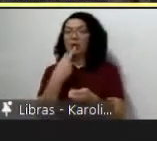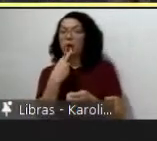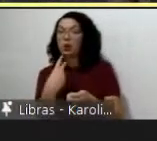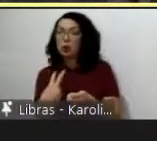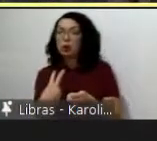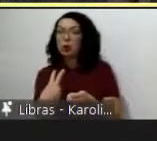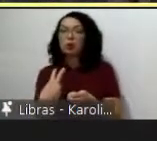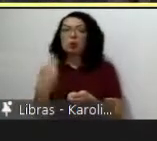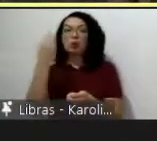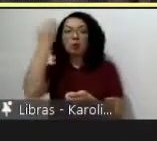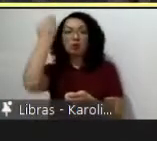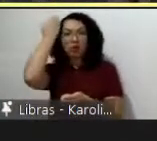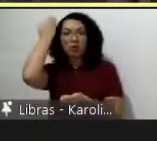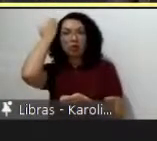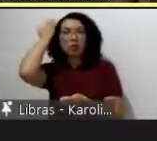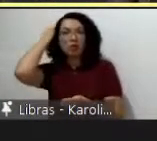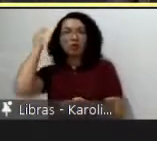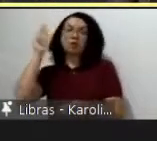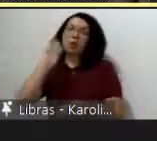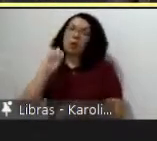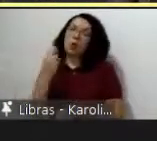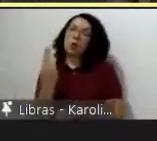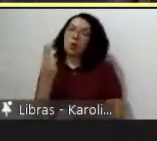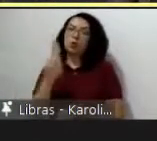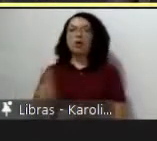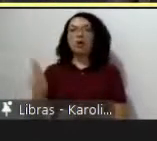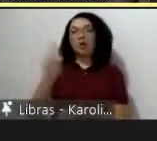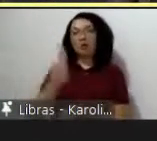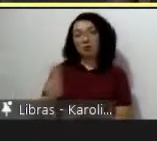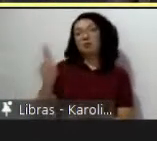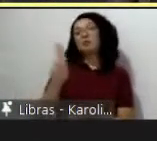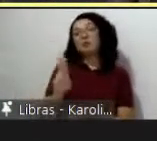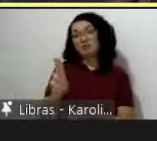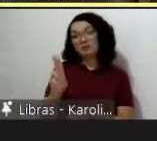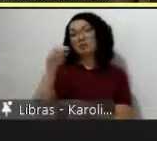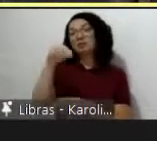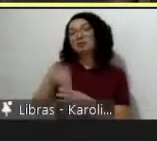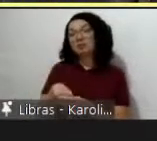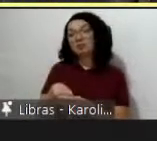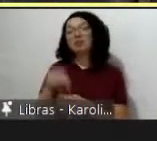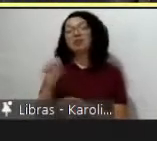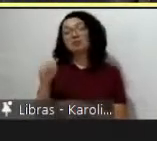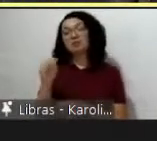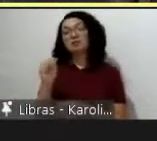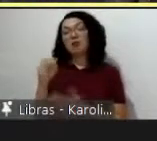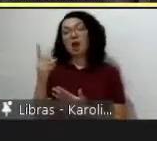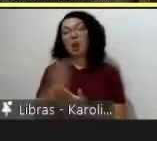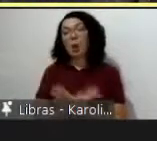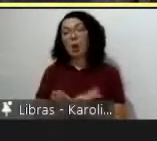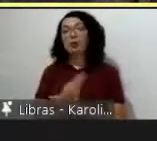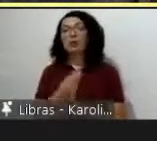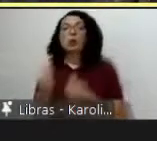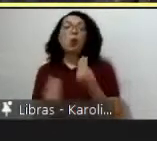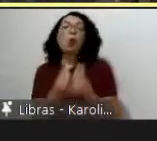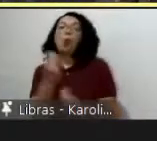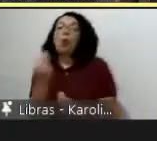de avaliação o domínio do próprio inglês na academia como o inglês ele vai